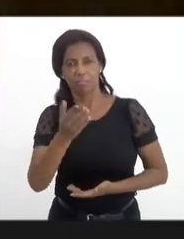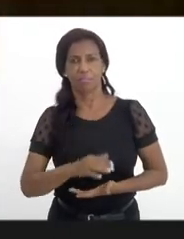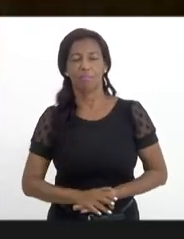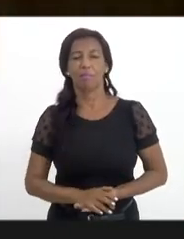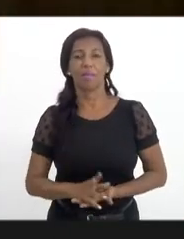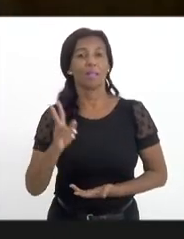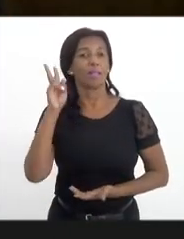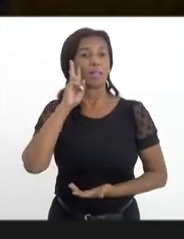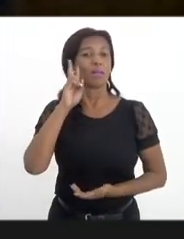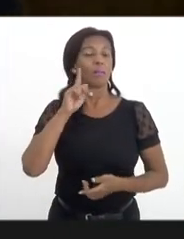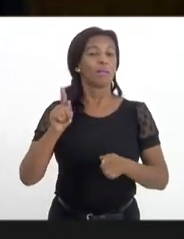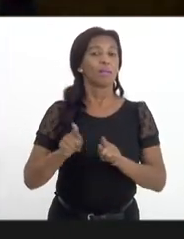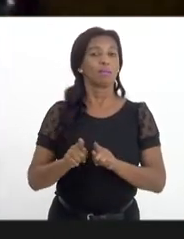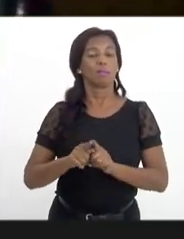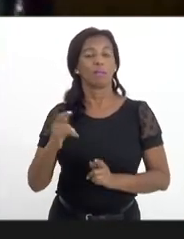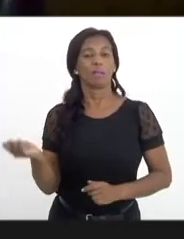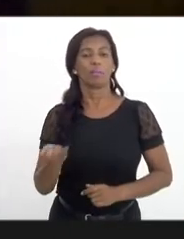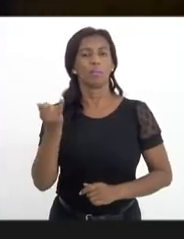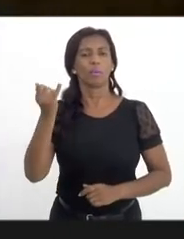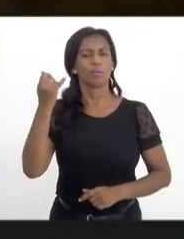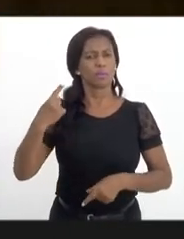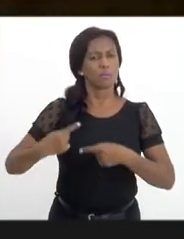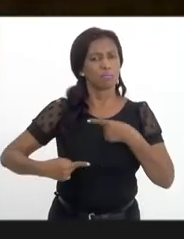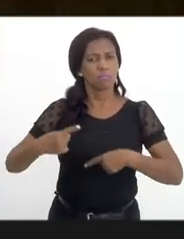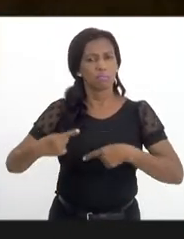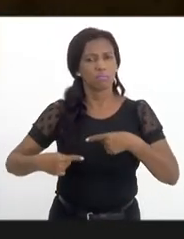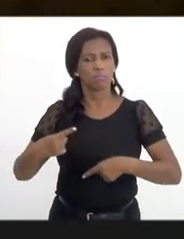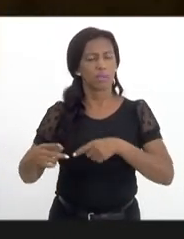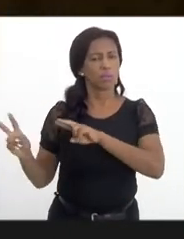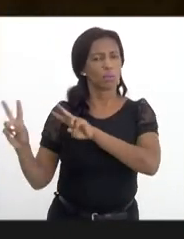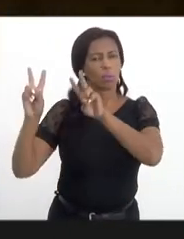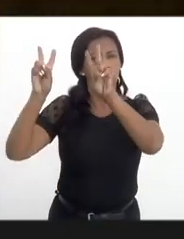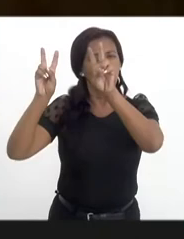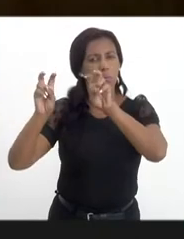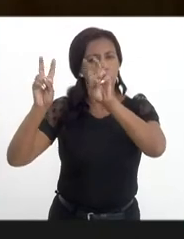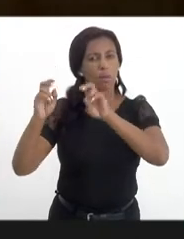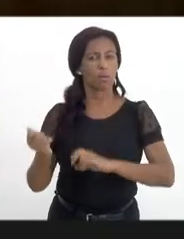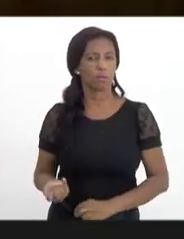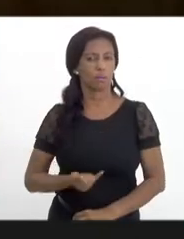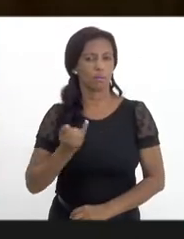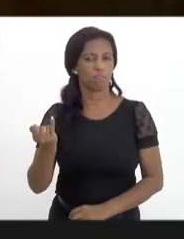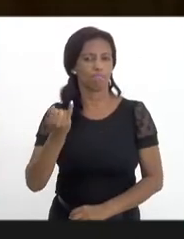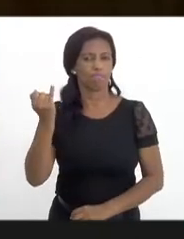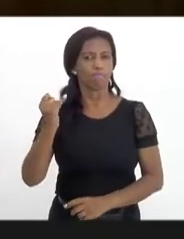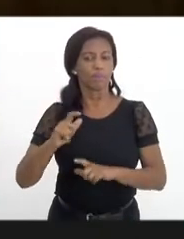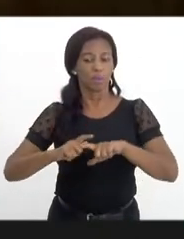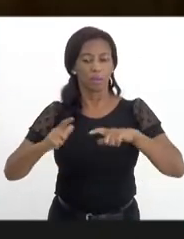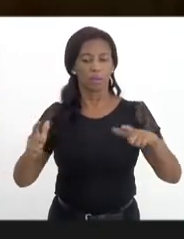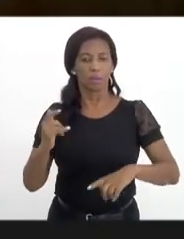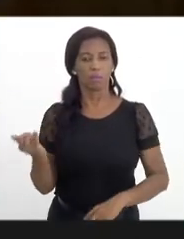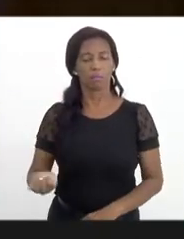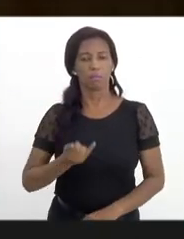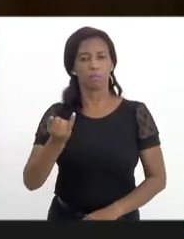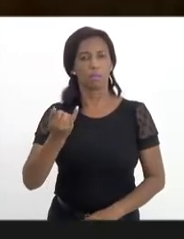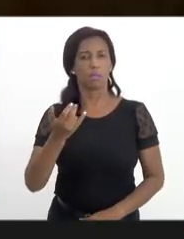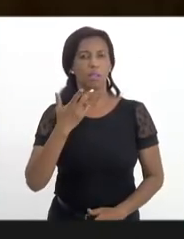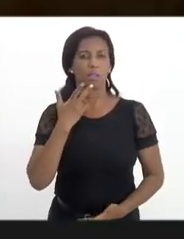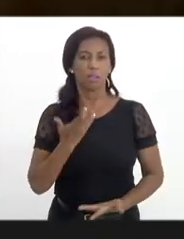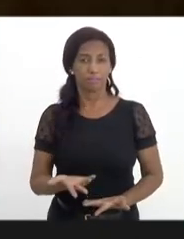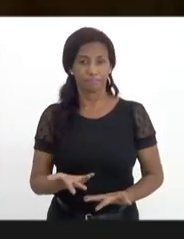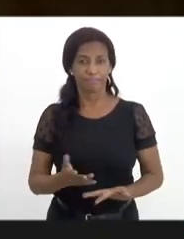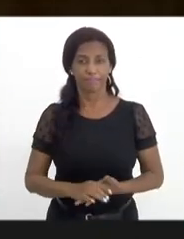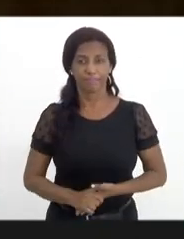ressaltar a relevância desse debate de um tema tão importante, de grande relevância, que é a questão